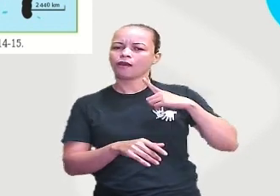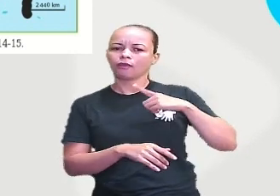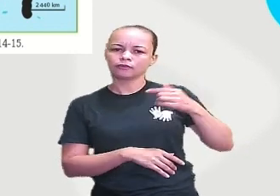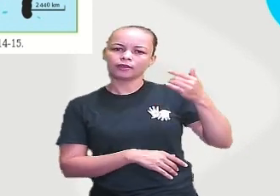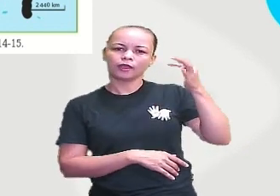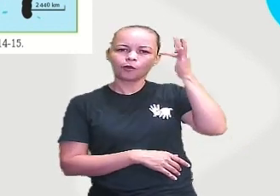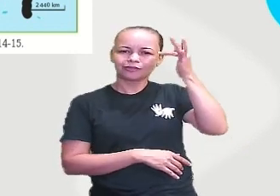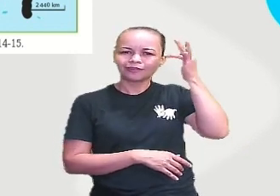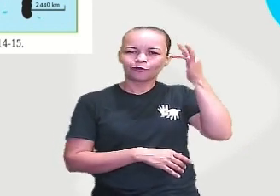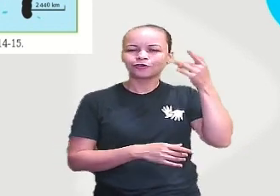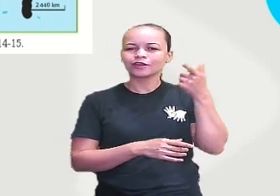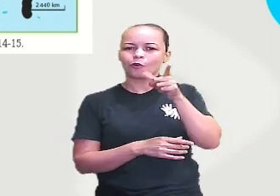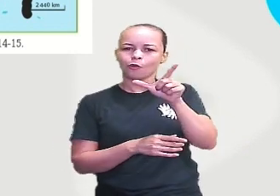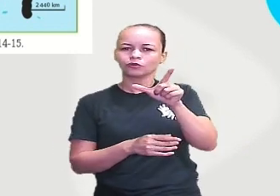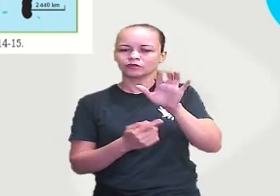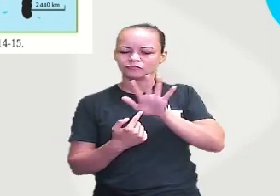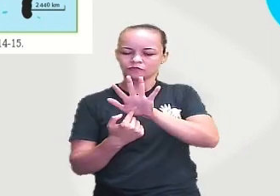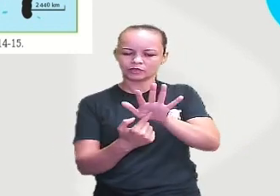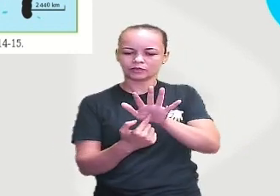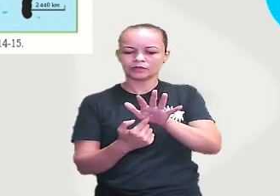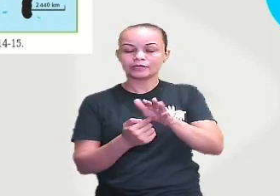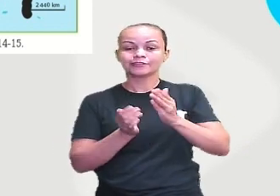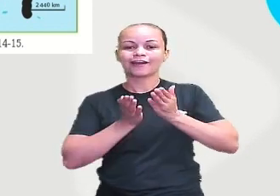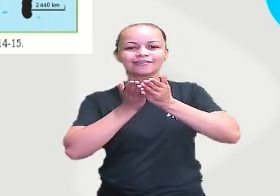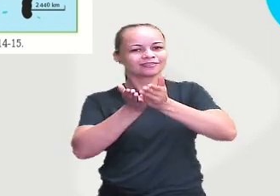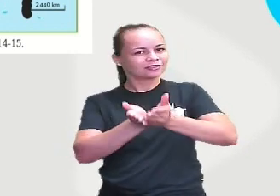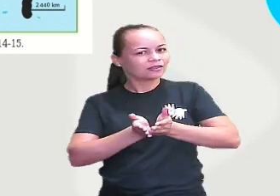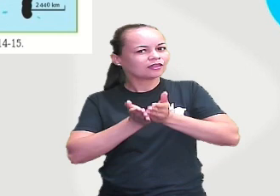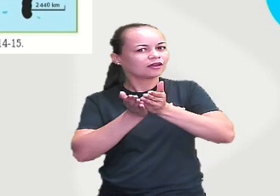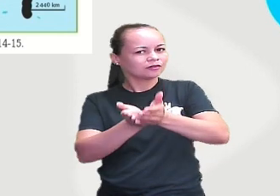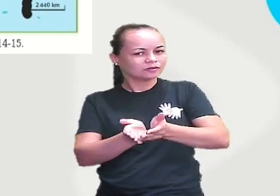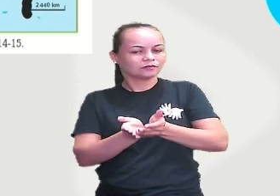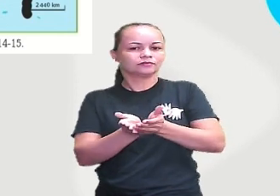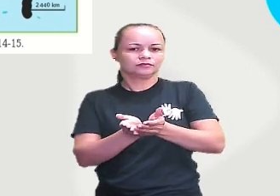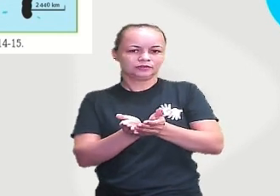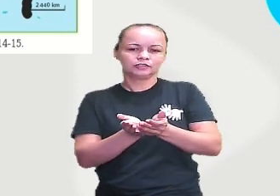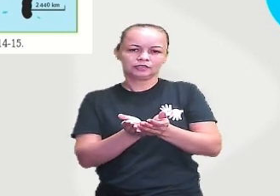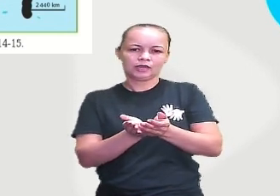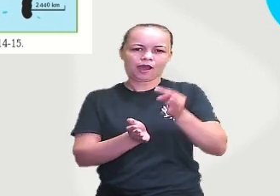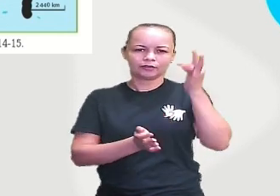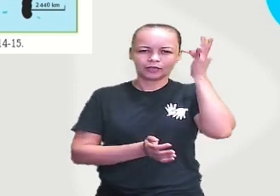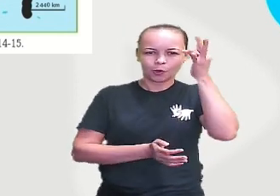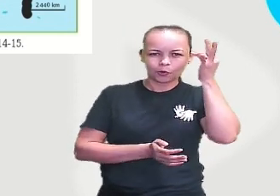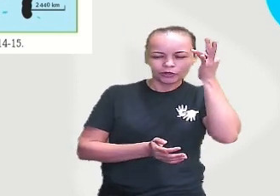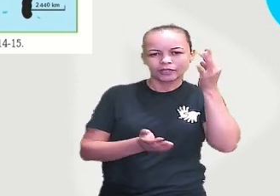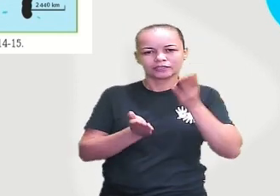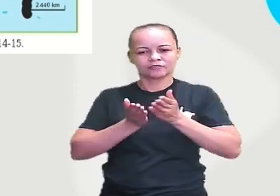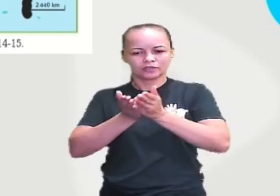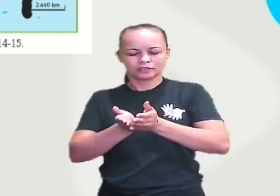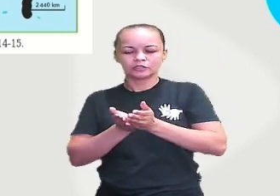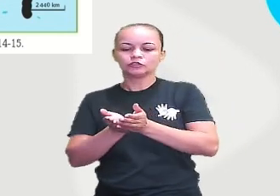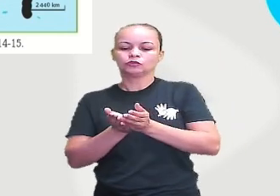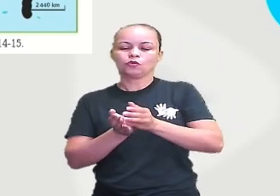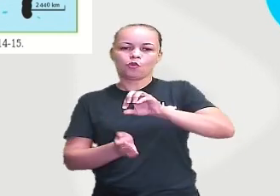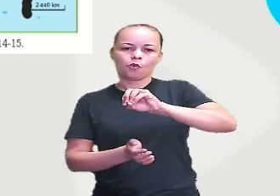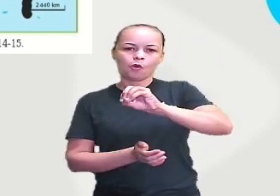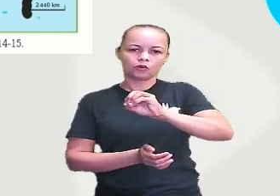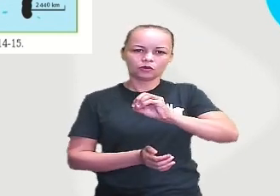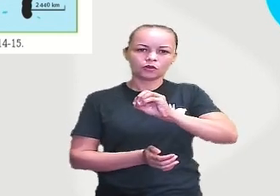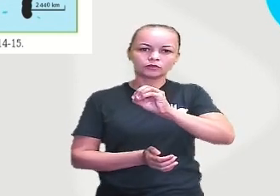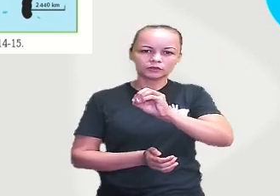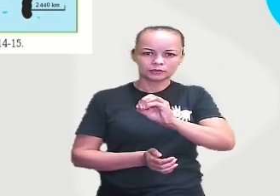vocês conseguem visualizar, que é a teoria da navegação. É a teoria da navegação no Oceano Pacífico e no Oceano